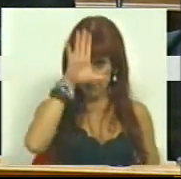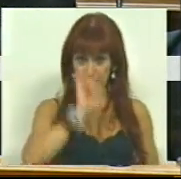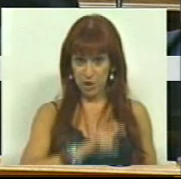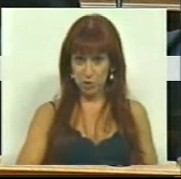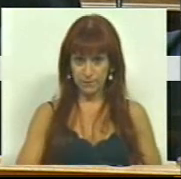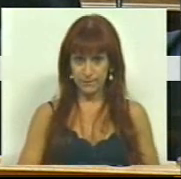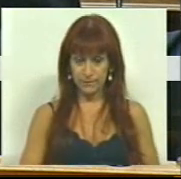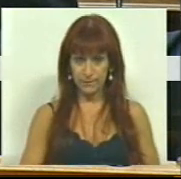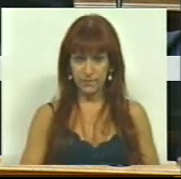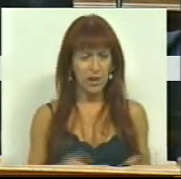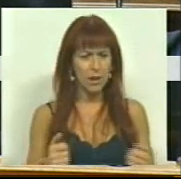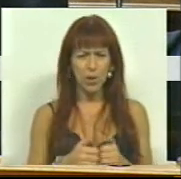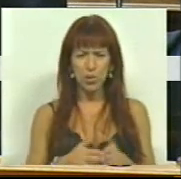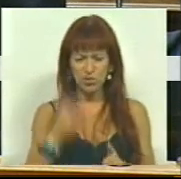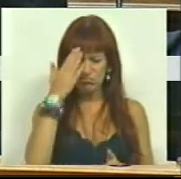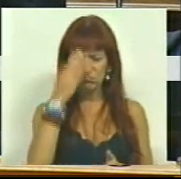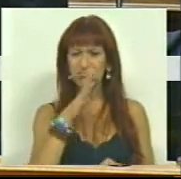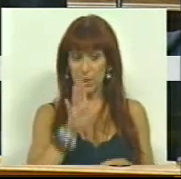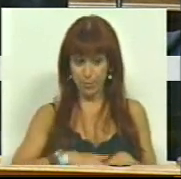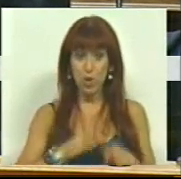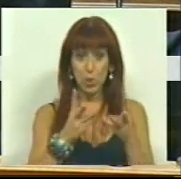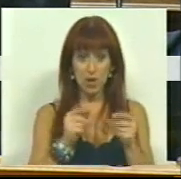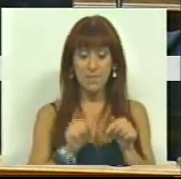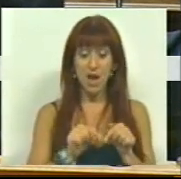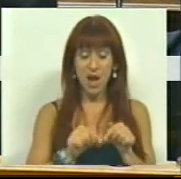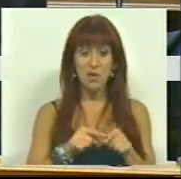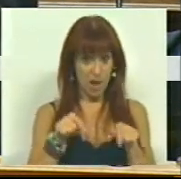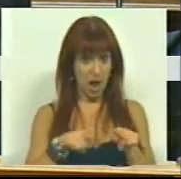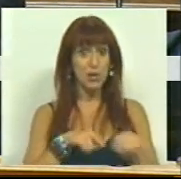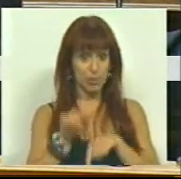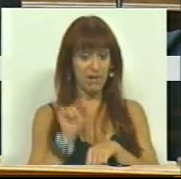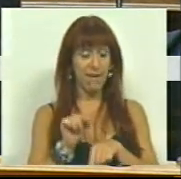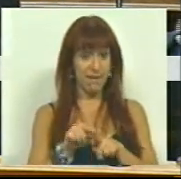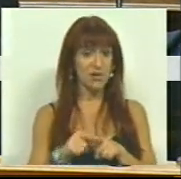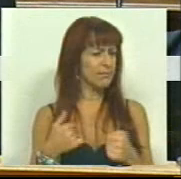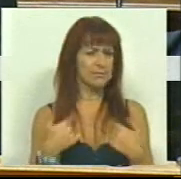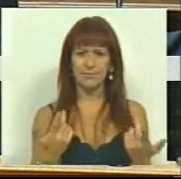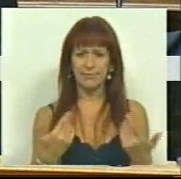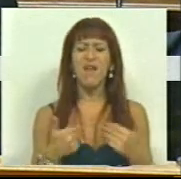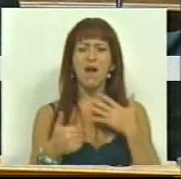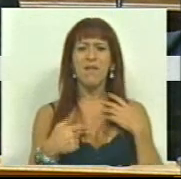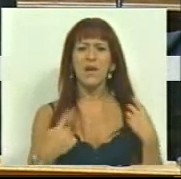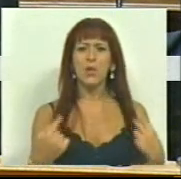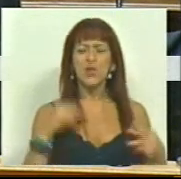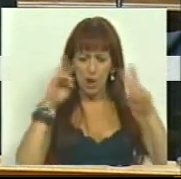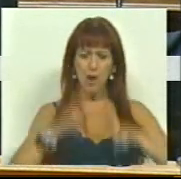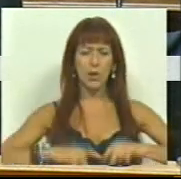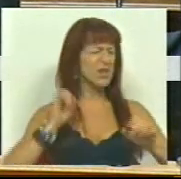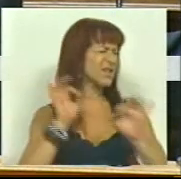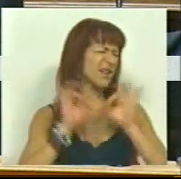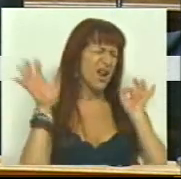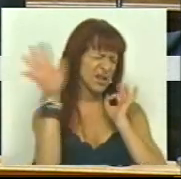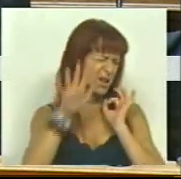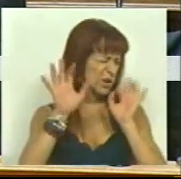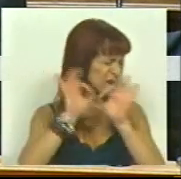Primeiro-Ministro, tudo indica que com este orçamento e esta política não tardará que nos encontremos na mesma